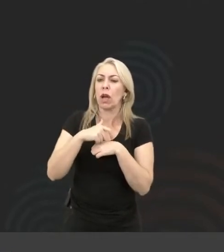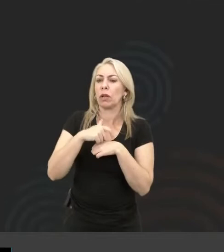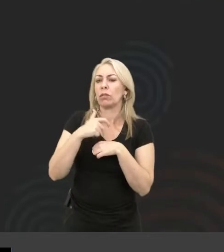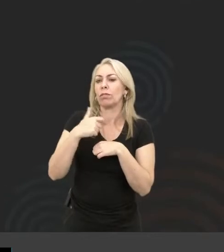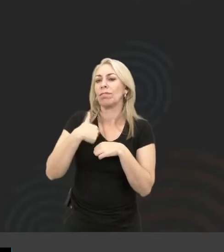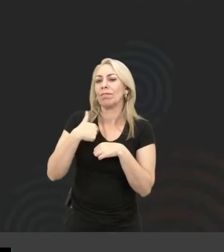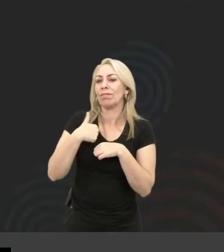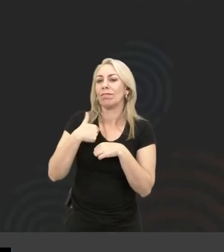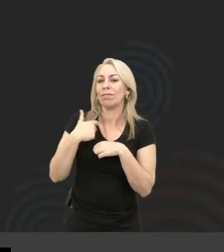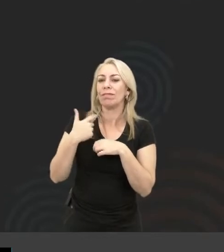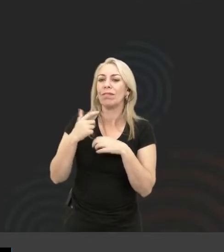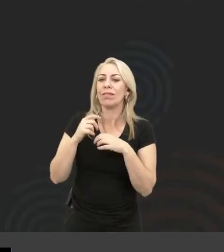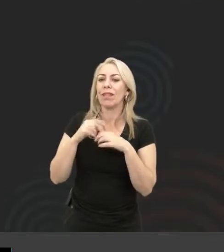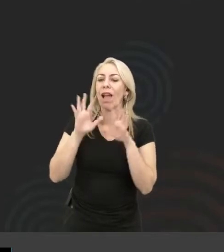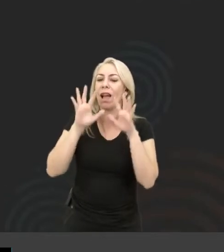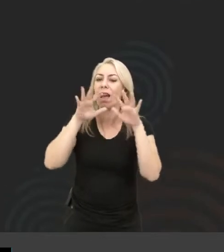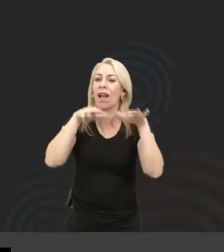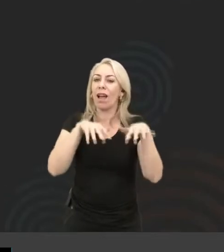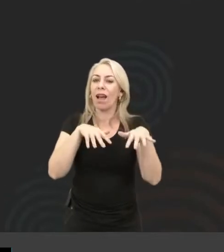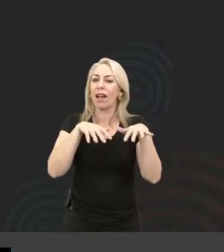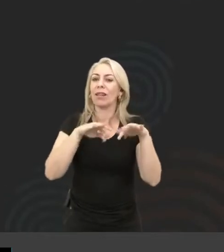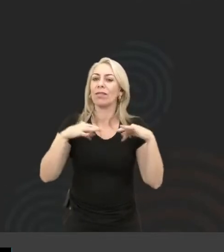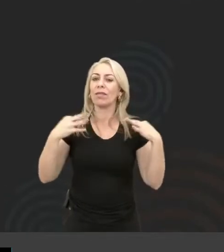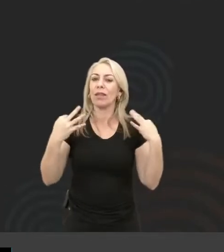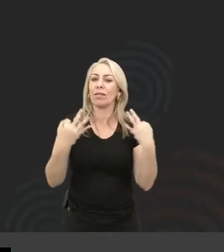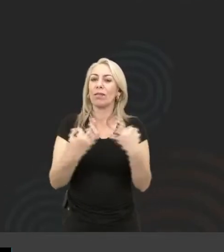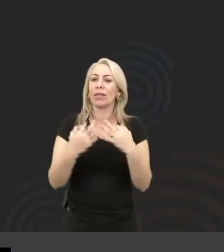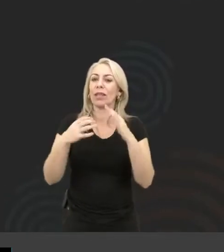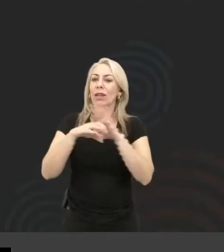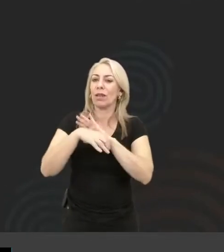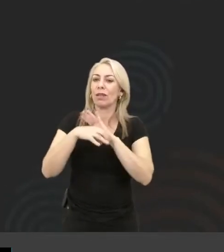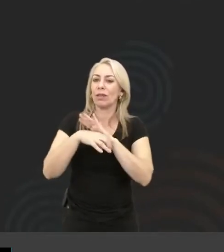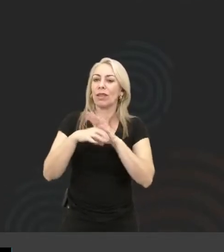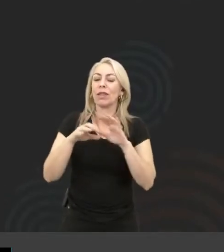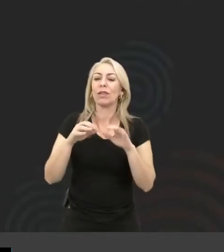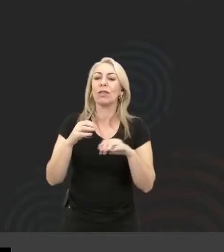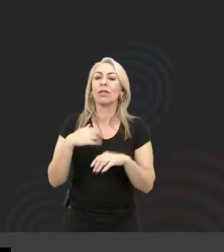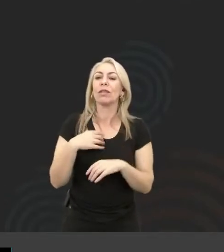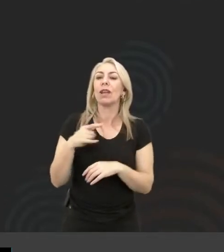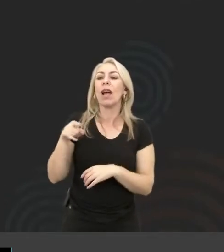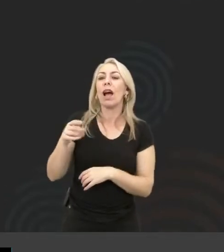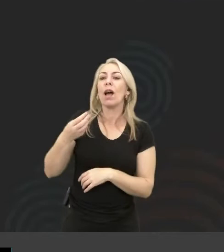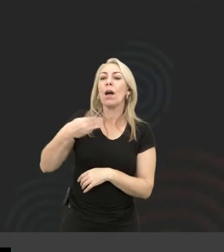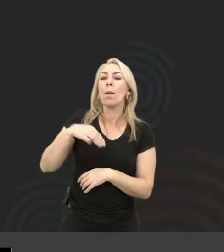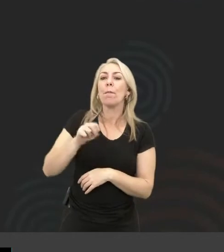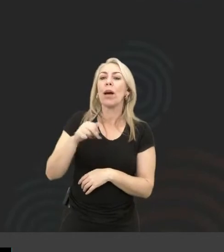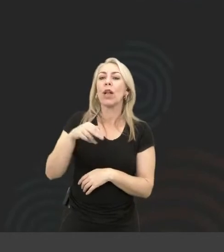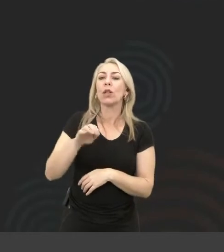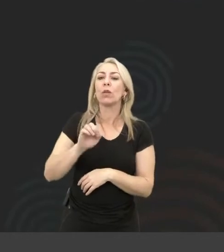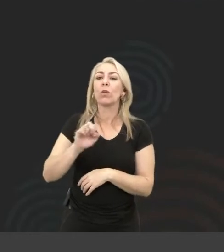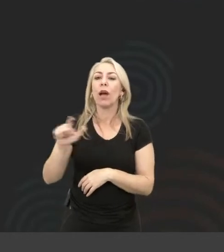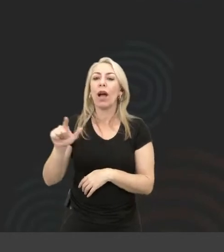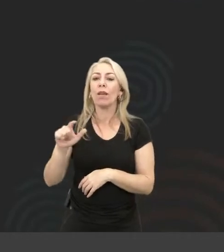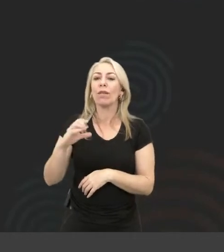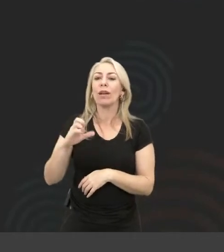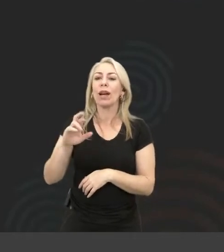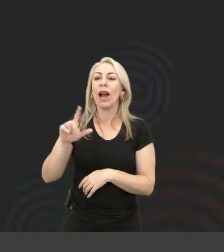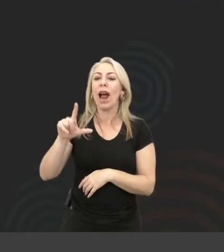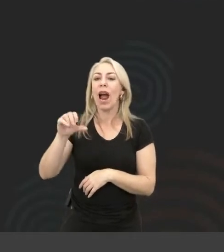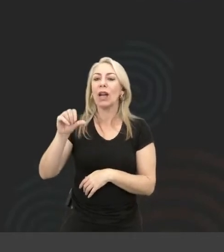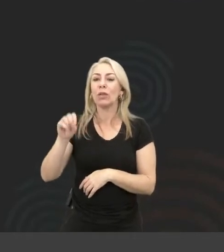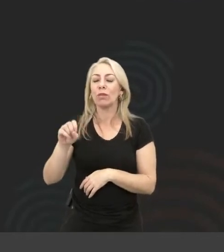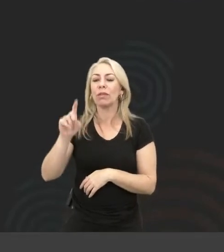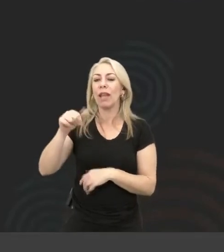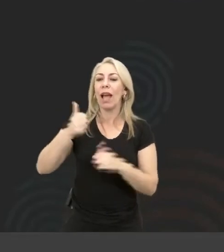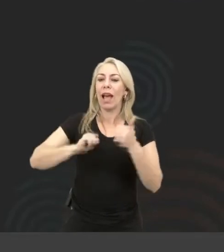os conceitos de família construídos pelo Manuel Carlos. Nossa, eu ia falar isso, a Helena de Manuel